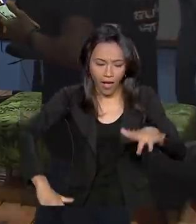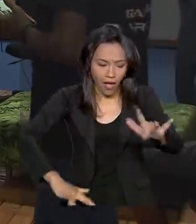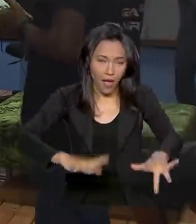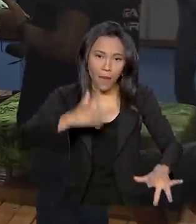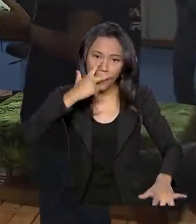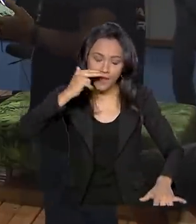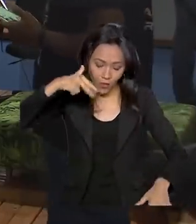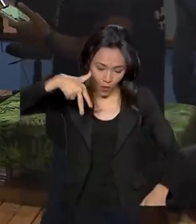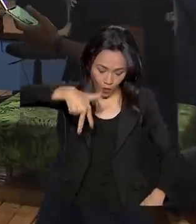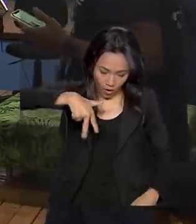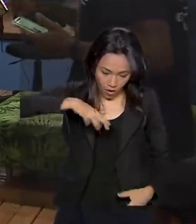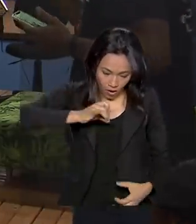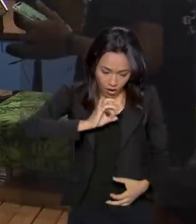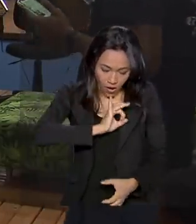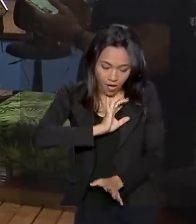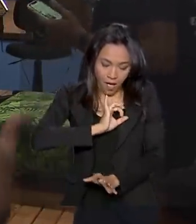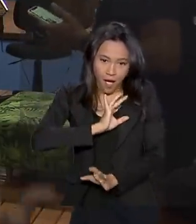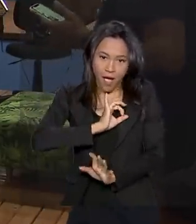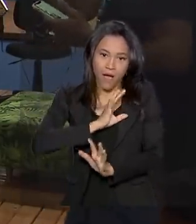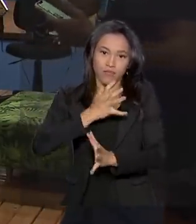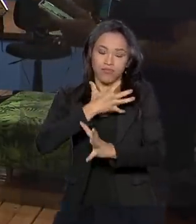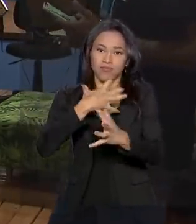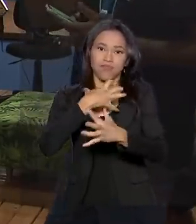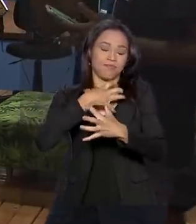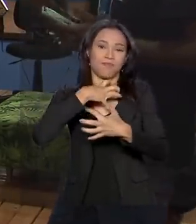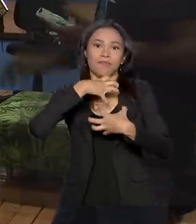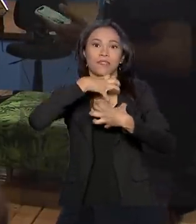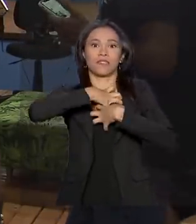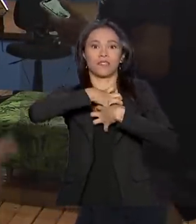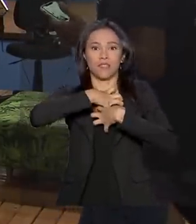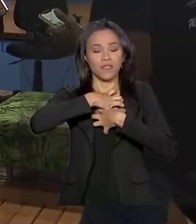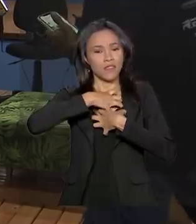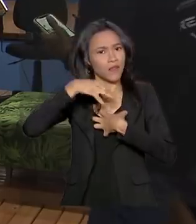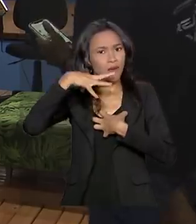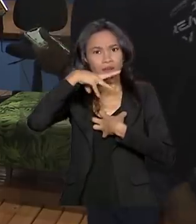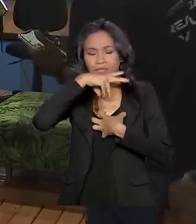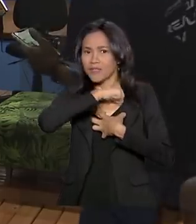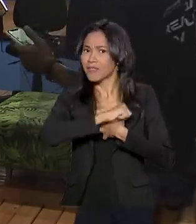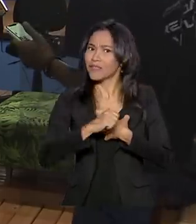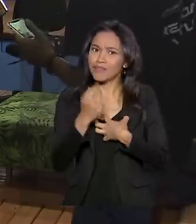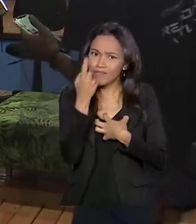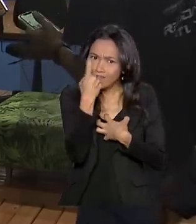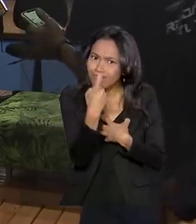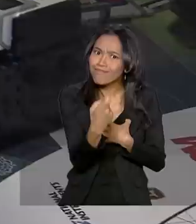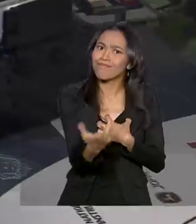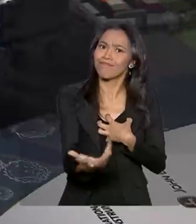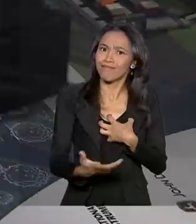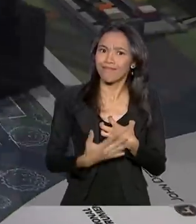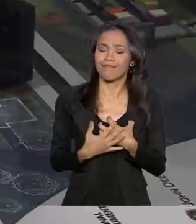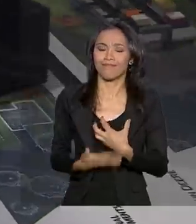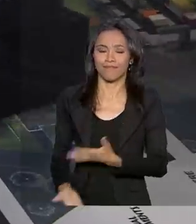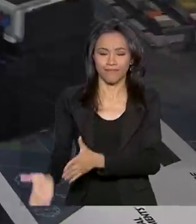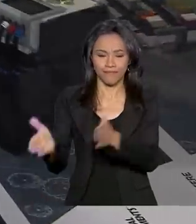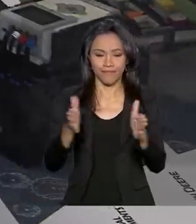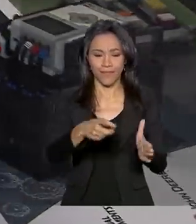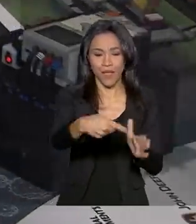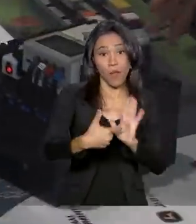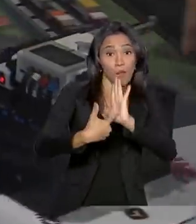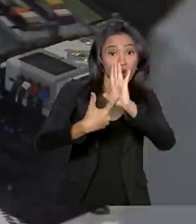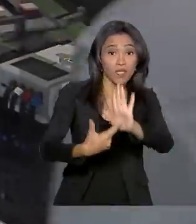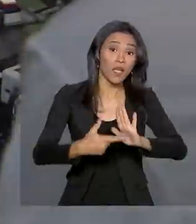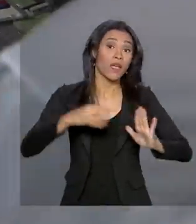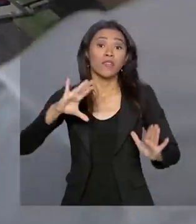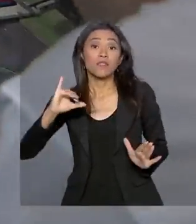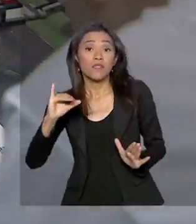olhava lá para baixo e sentia medo. Todas as sensações. Então, achei, assim, muito, muito interessante. Mostrar como a ciência faz